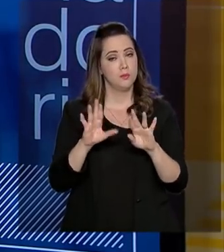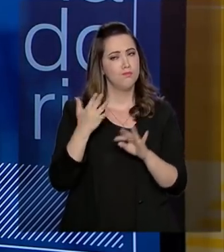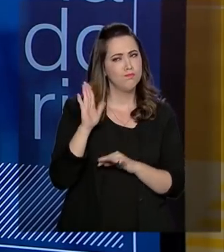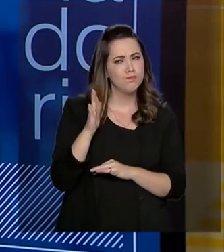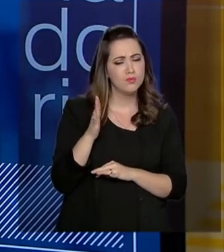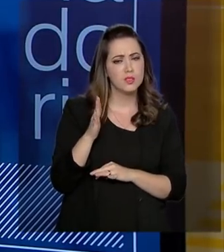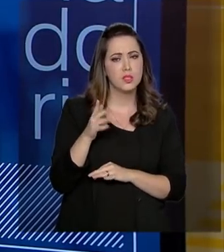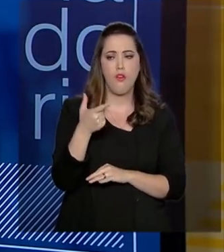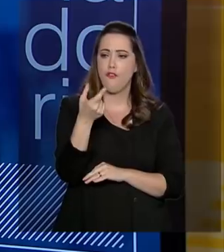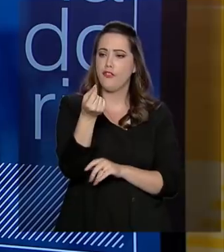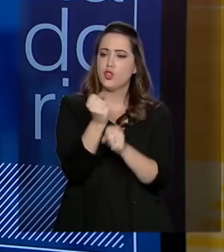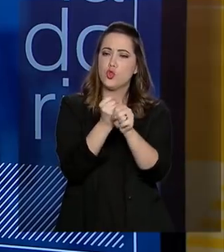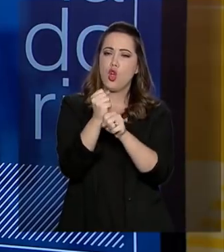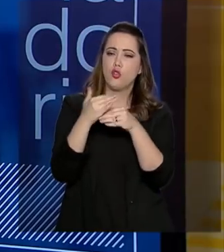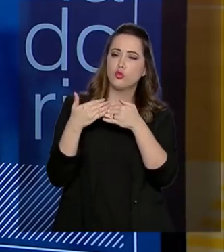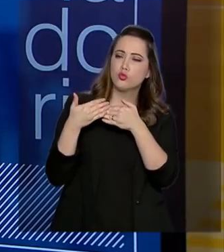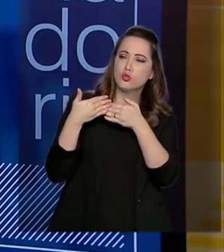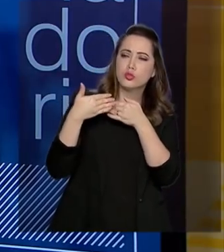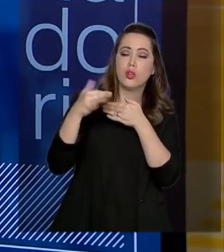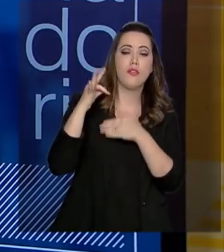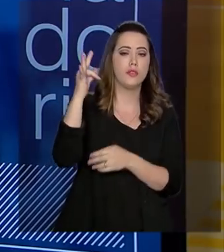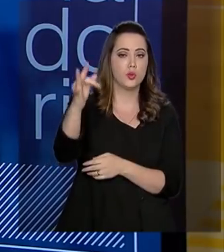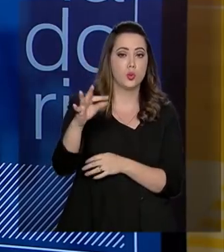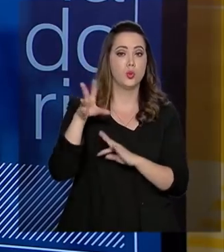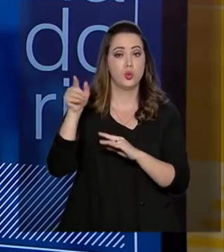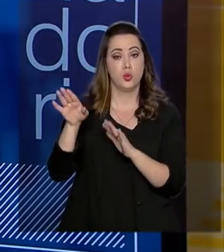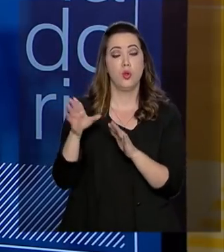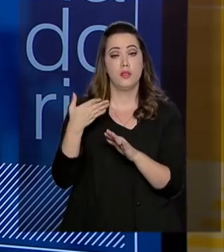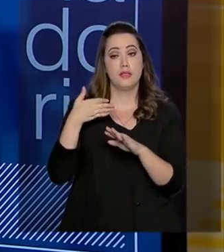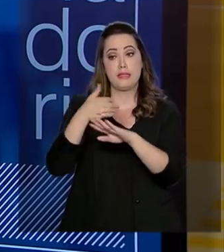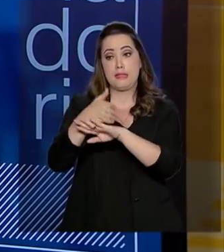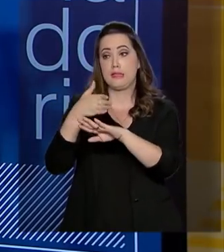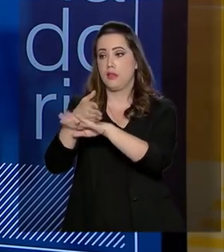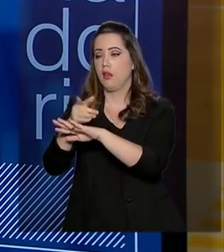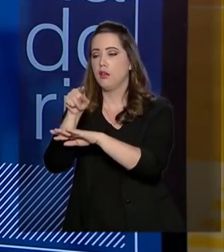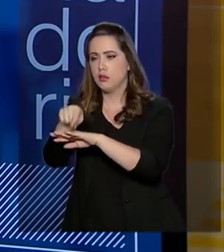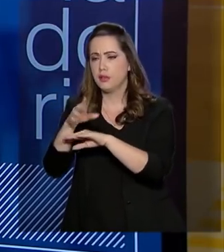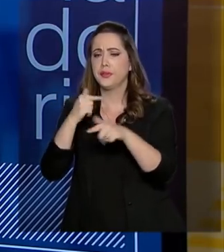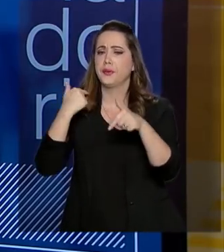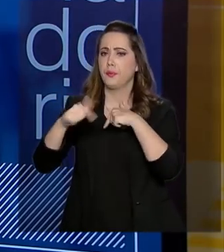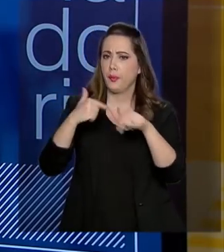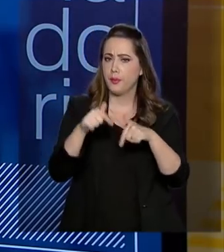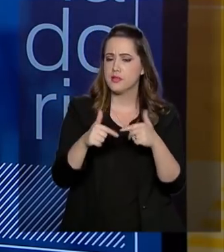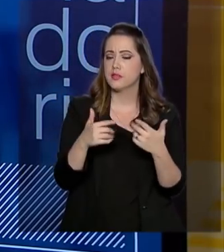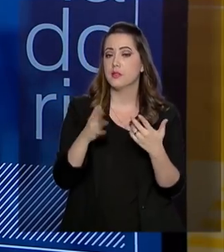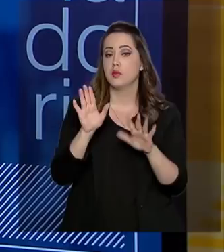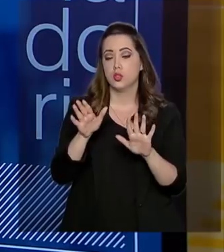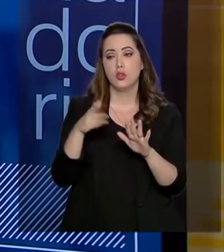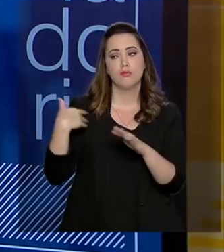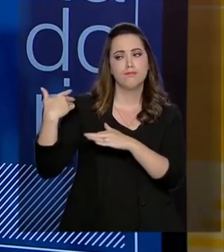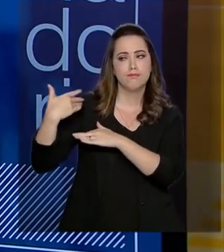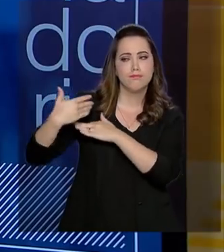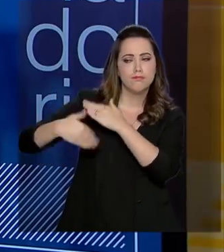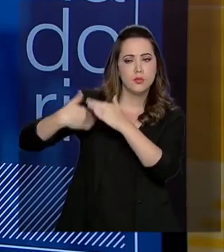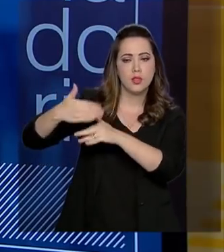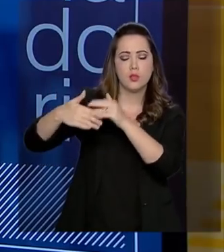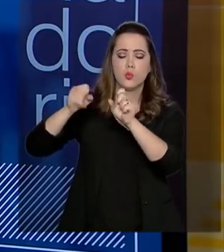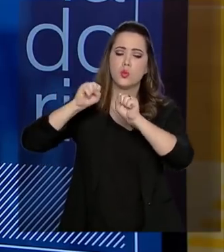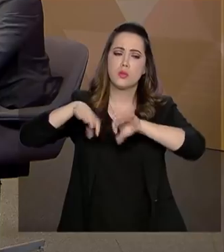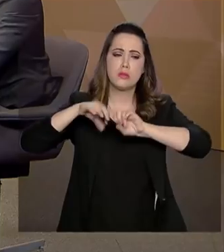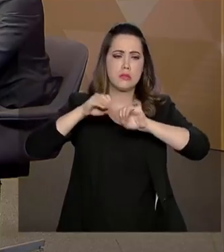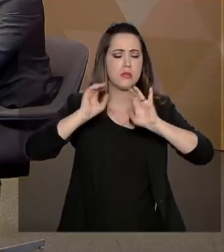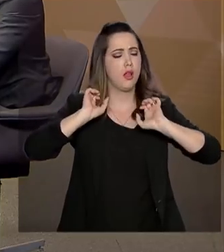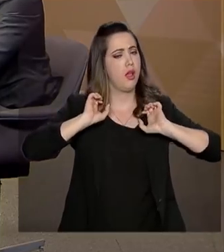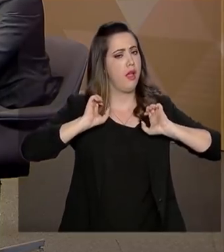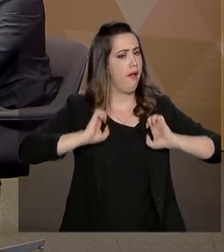a 20 anos, praticamente todas as crianças que cheguem já no mercado de trabalho tenham passado por esses ensinamentos